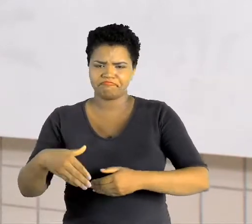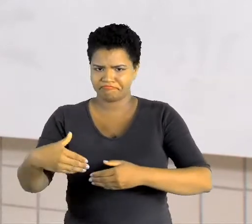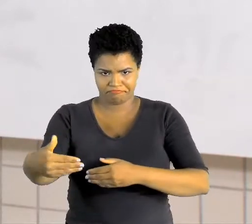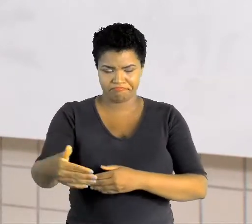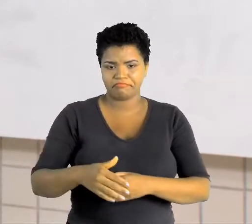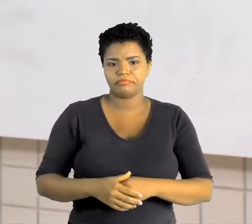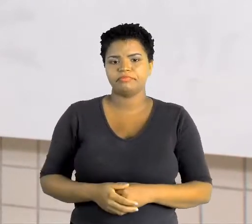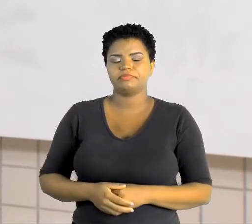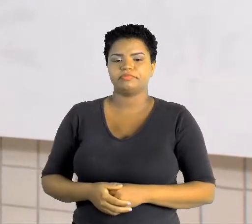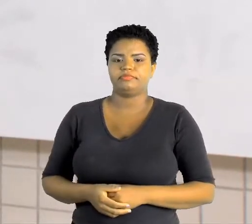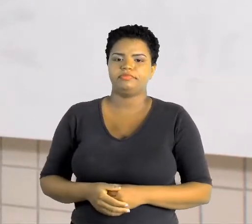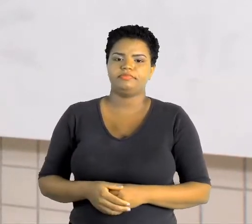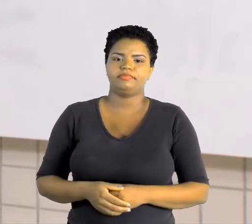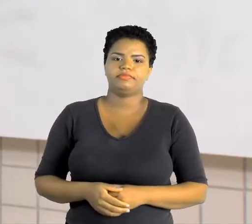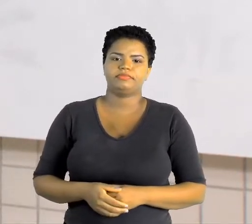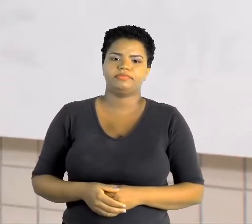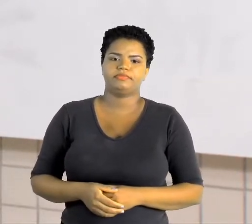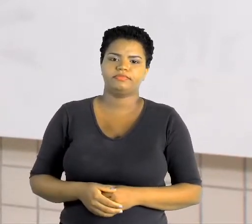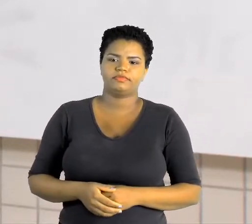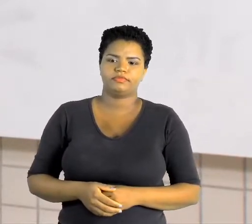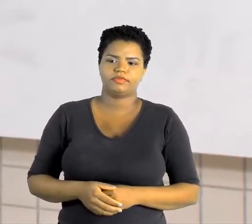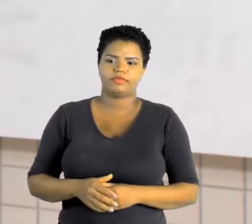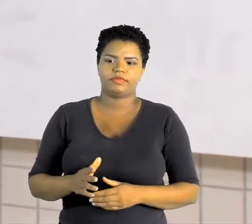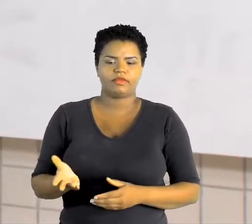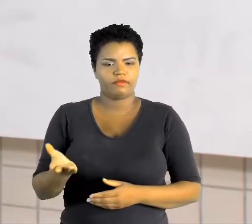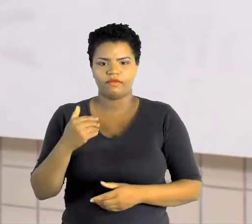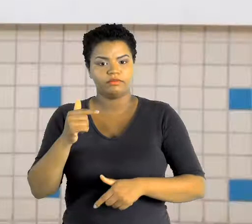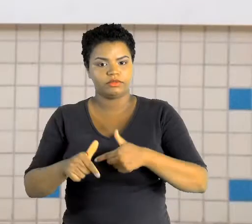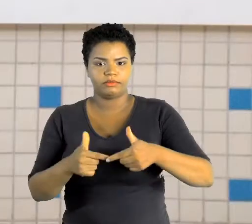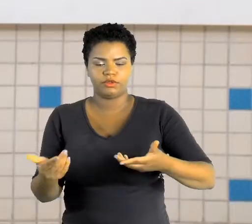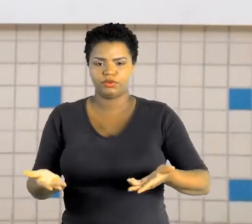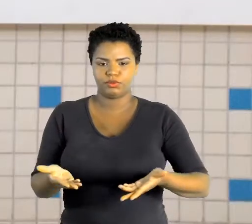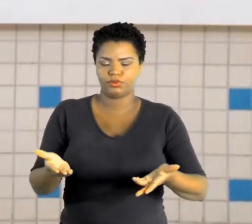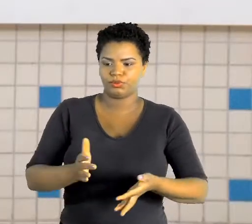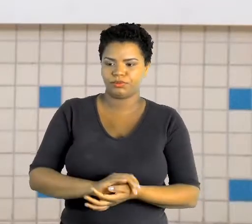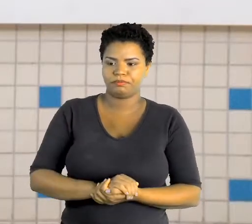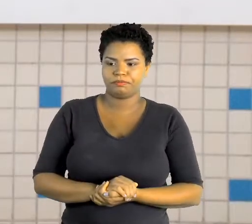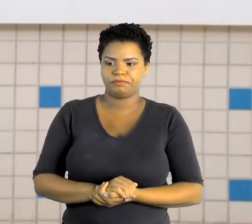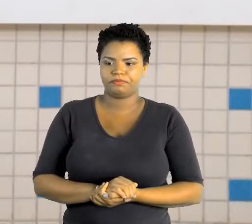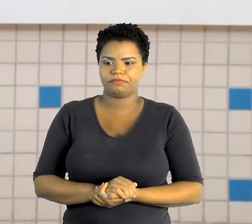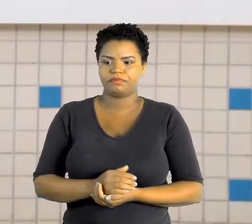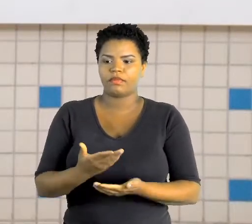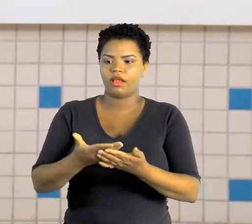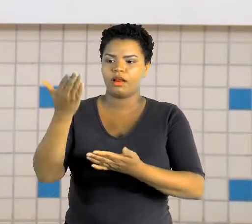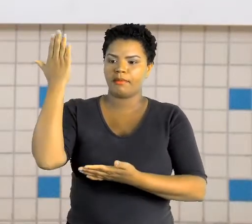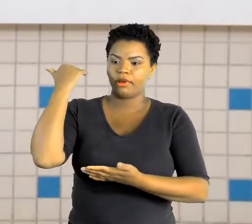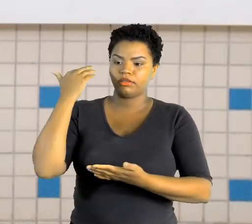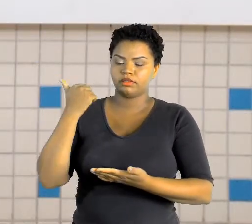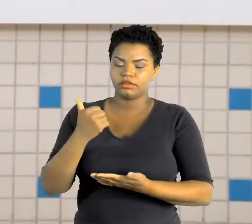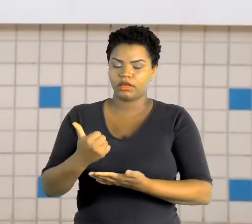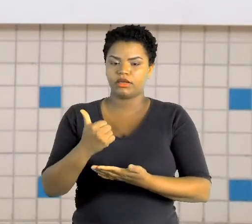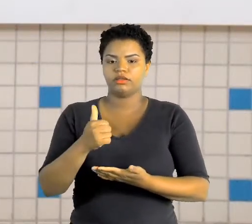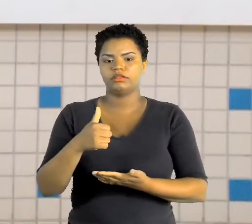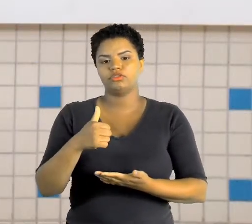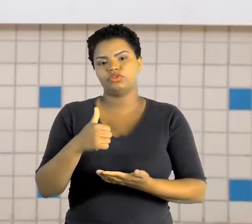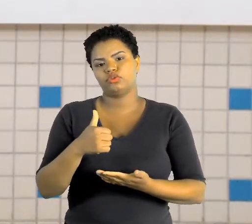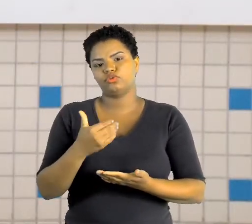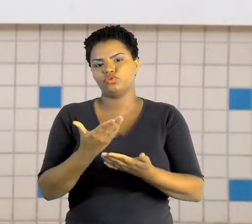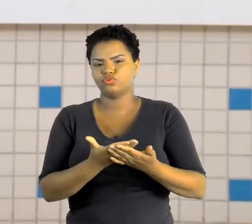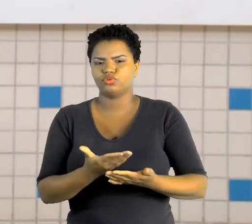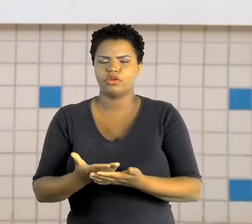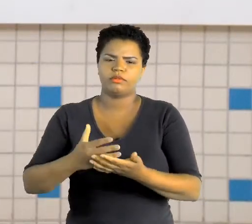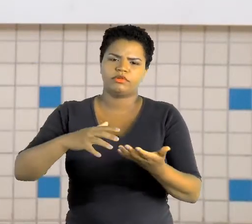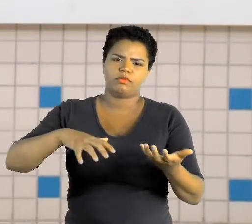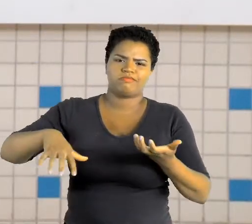ao nosso trabalho de hoje. Na aula anterior nós trabalhamos um pouquinho sobre os planetas,